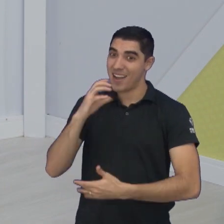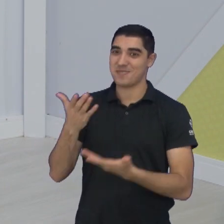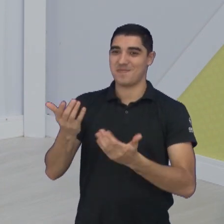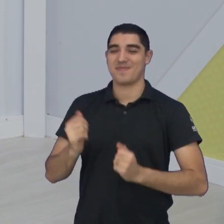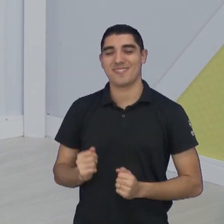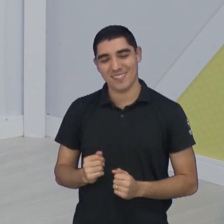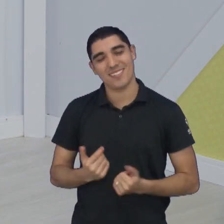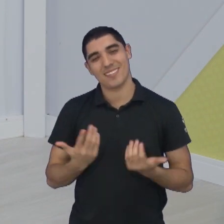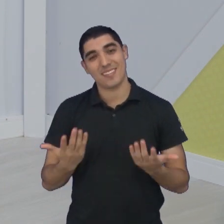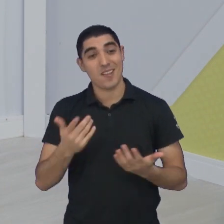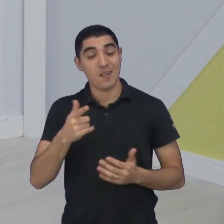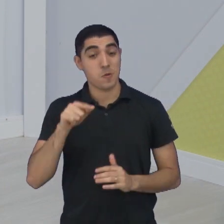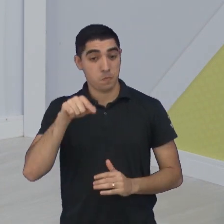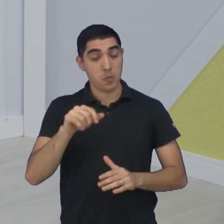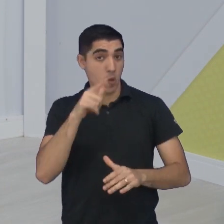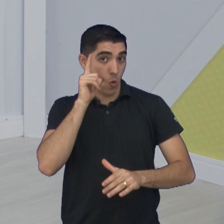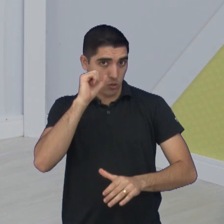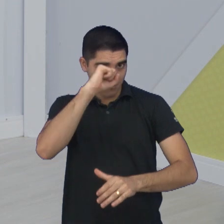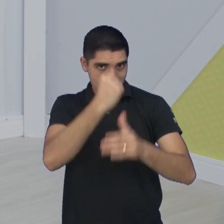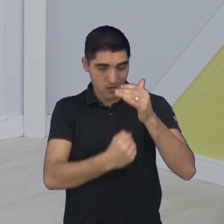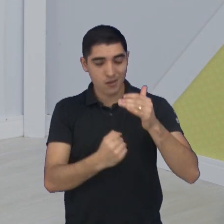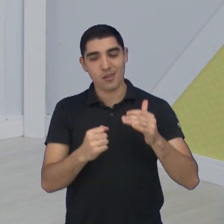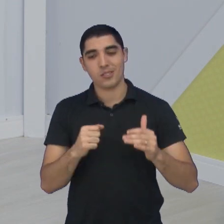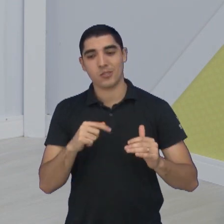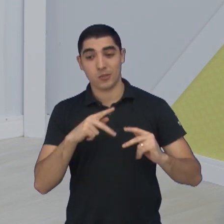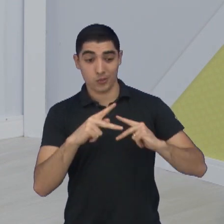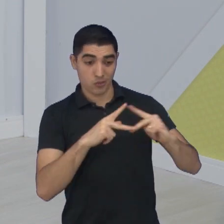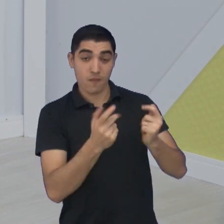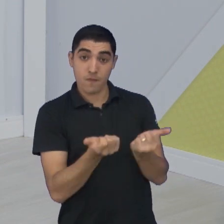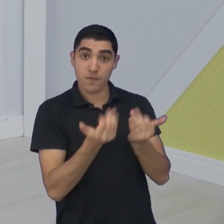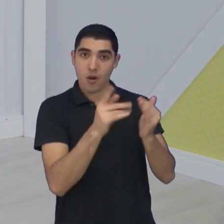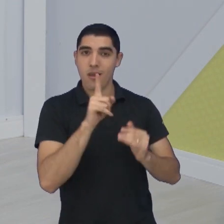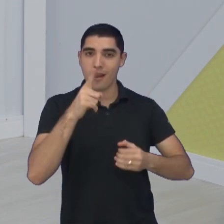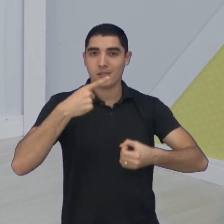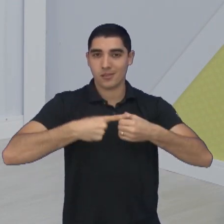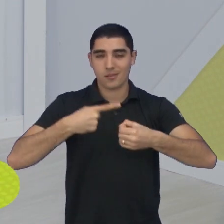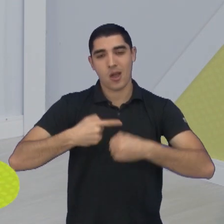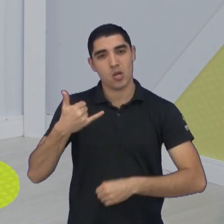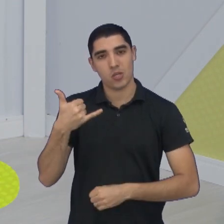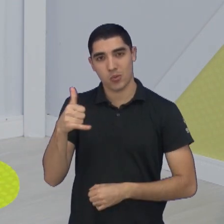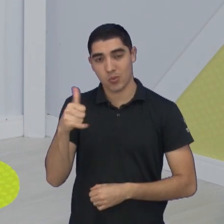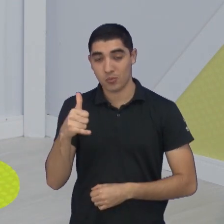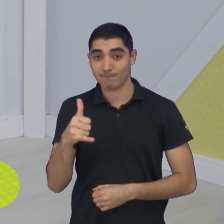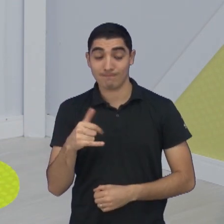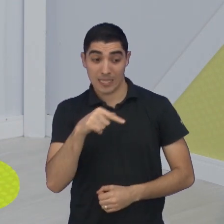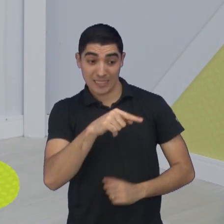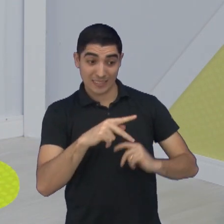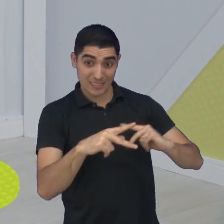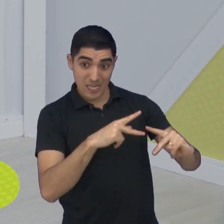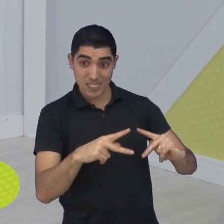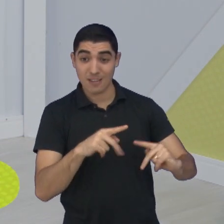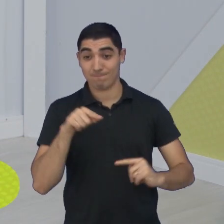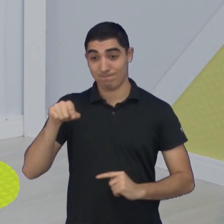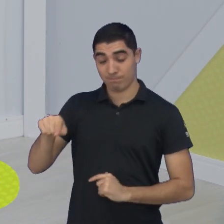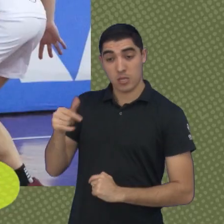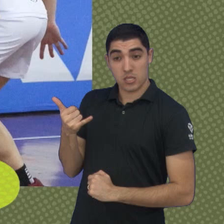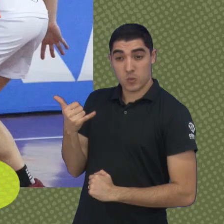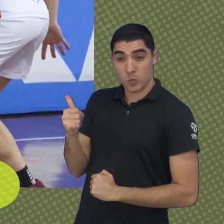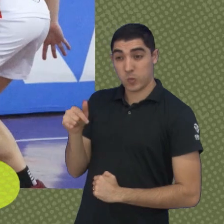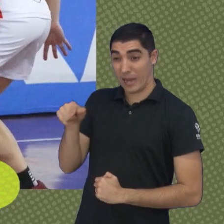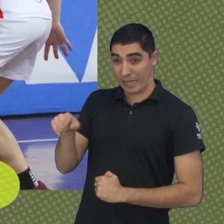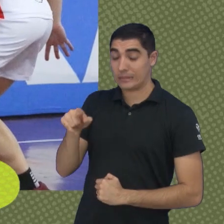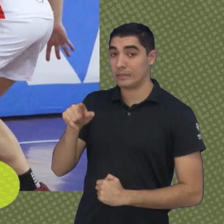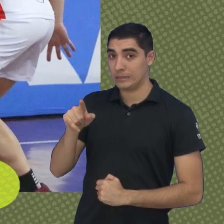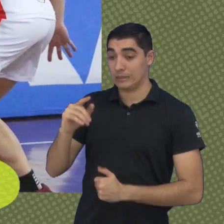né? Ontem o São José Basquetebol foi até o ginásio Prudente de Moraes em Itu pra uma parada indigesta e enfrentar as vice-líderes da LBF,